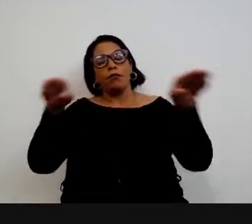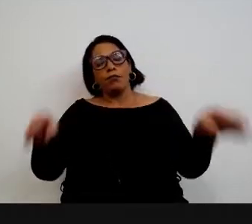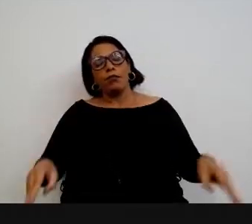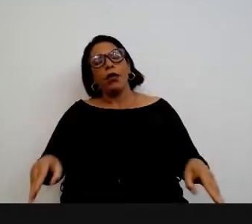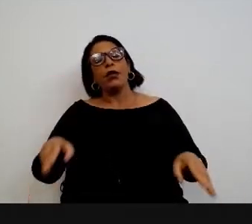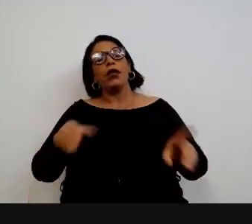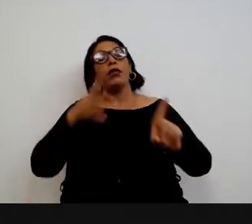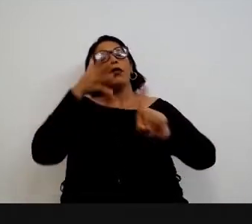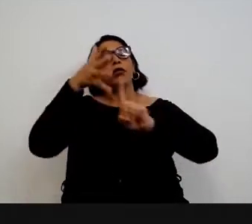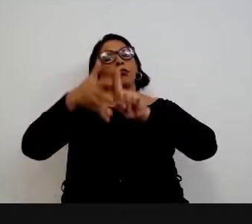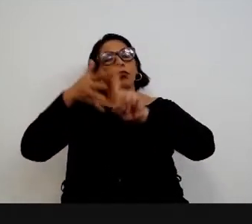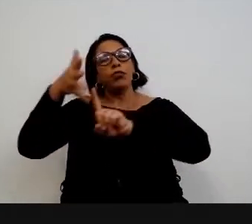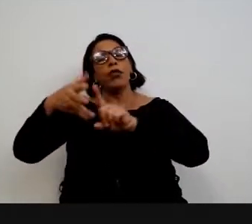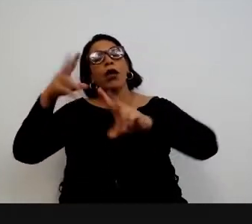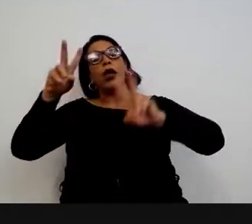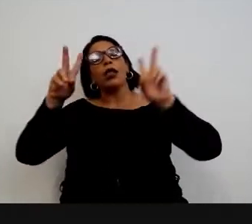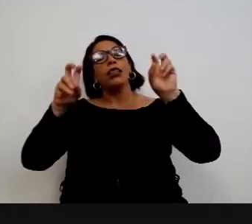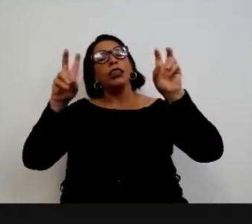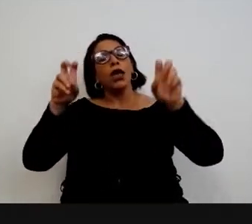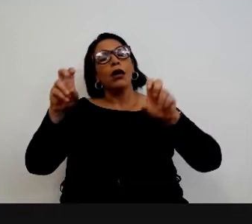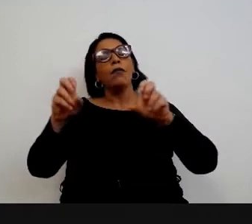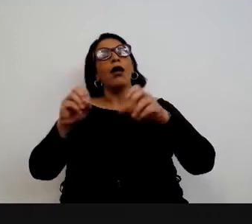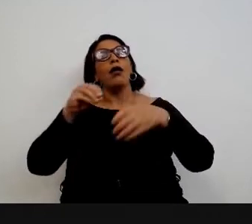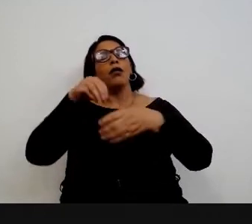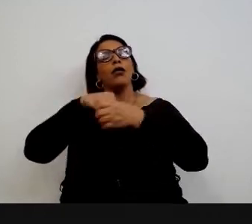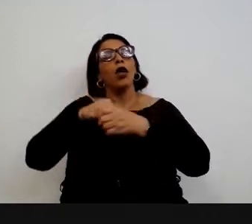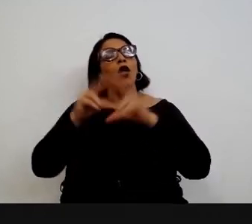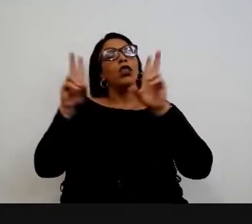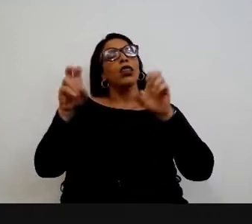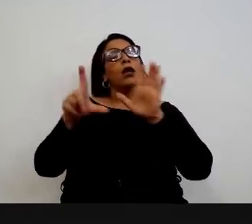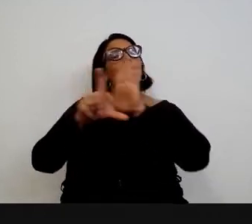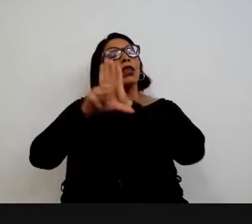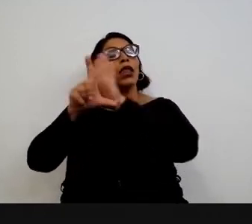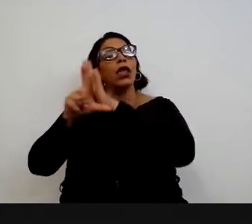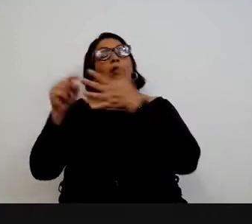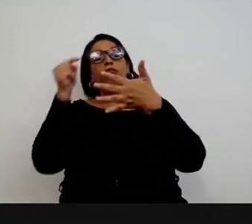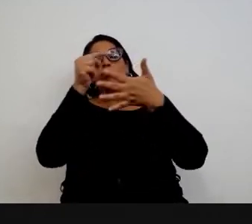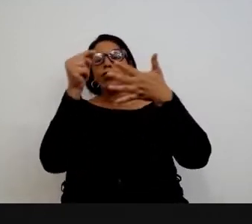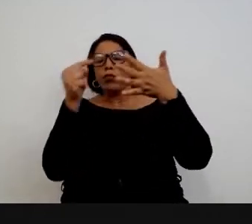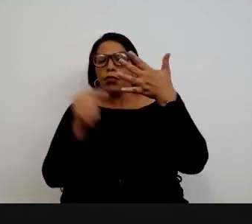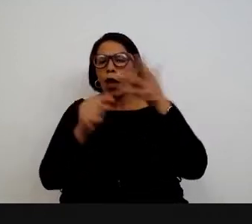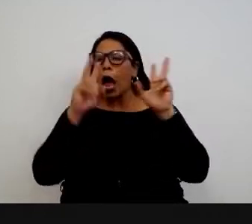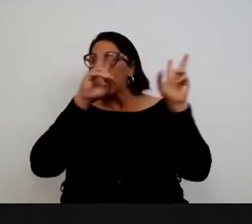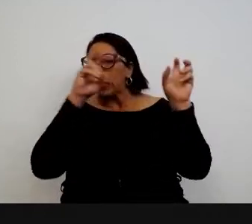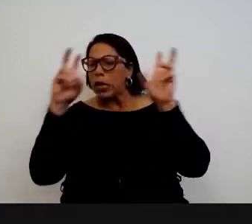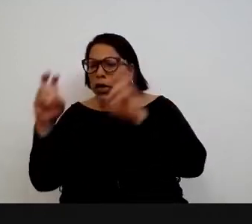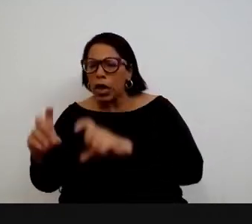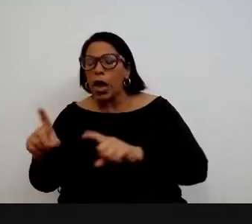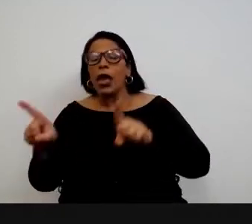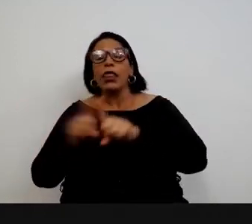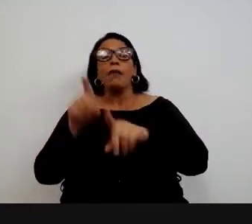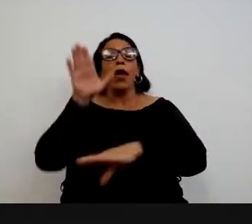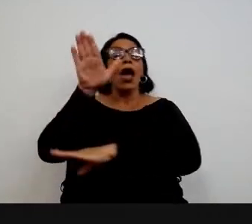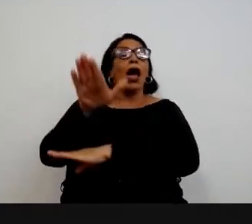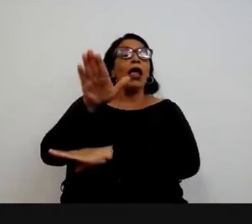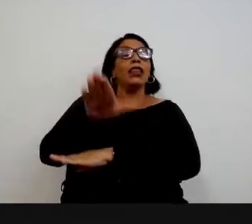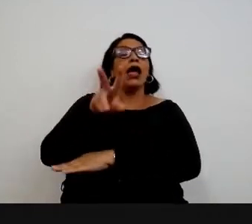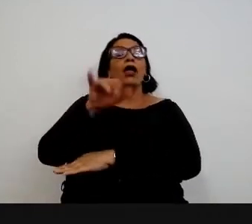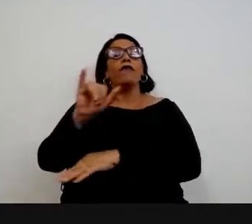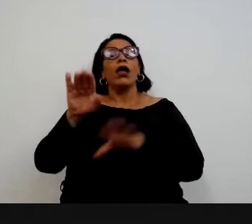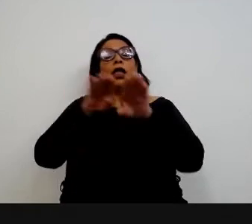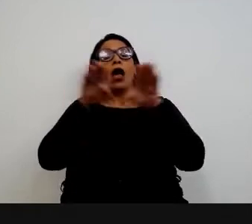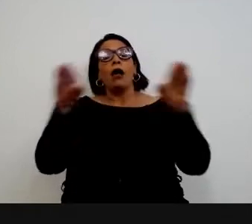temáticas que vão discutir a educação legislativa nos seus diversos aspectos. E, na parte da tarde,